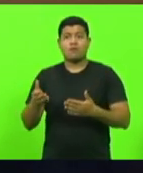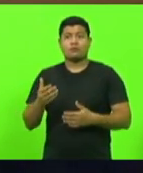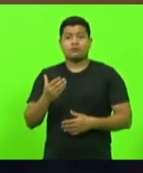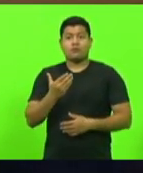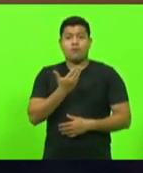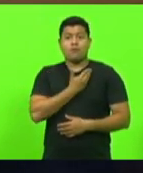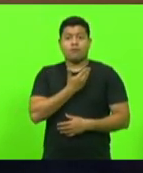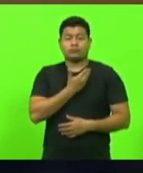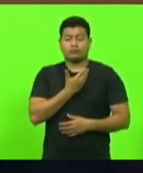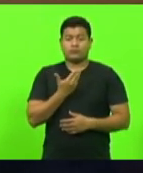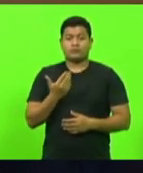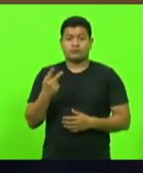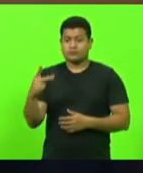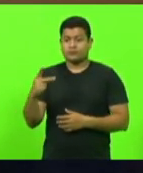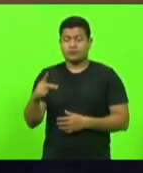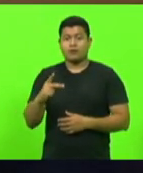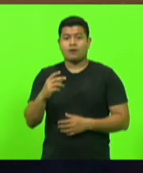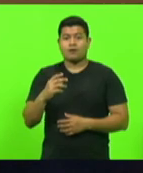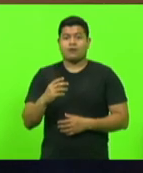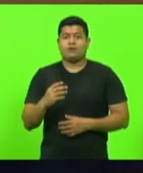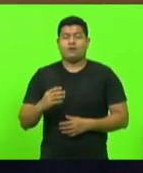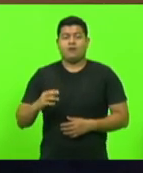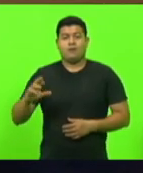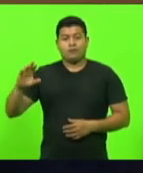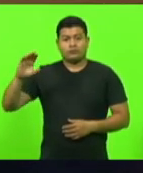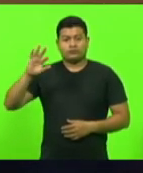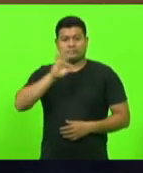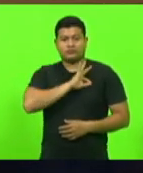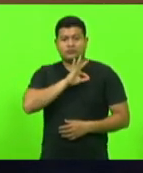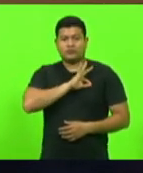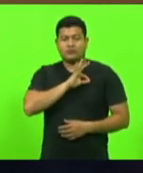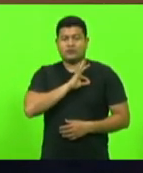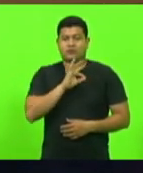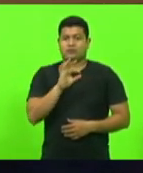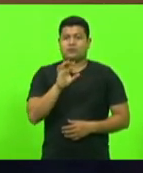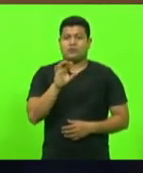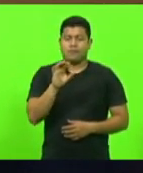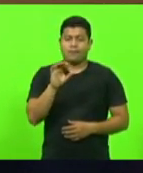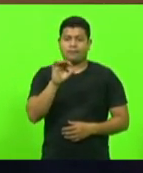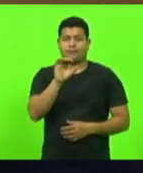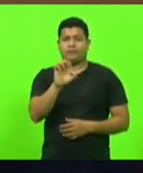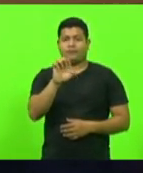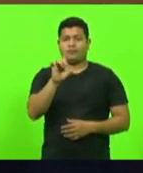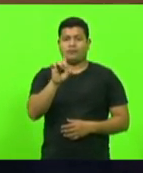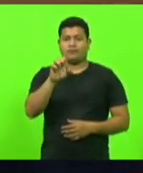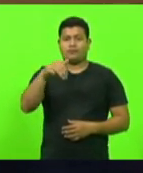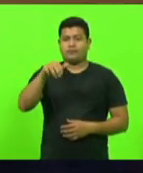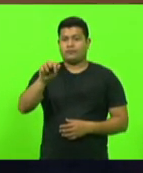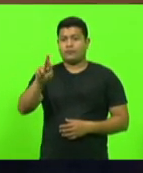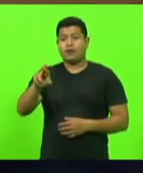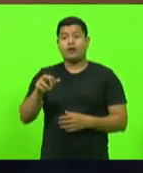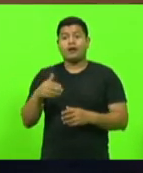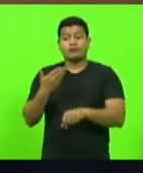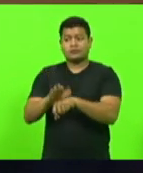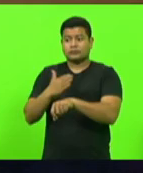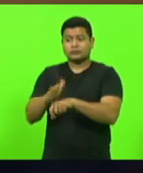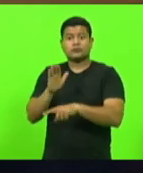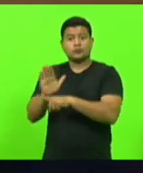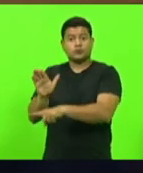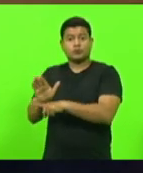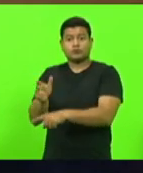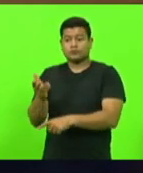ele treinou o cão desde o seu após o nascimento ele há oito anos ele treina o cão chamado Thor